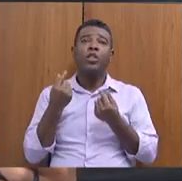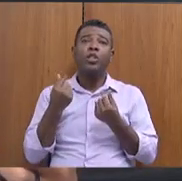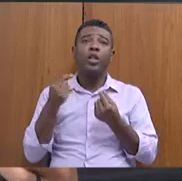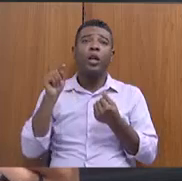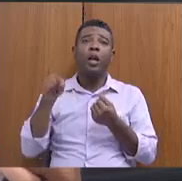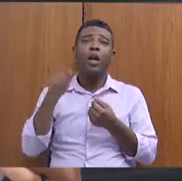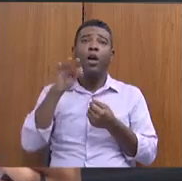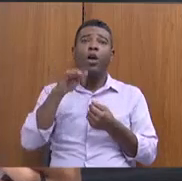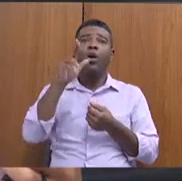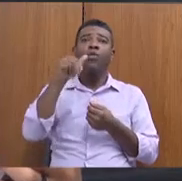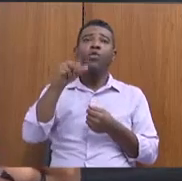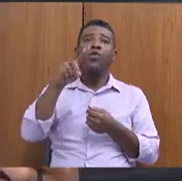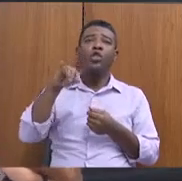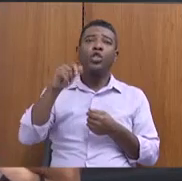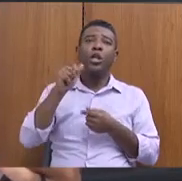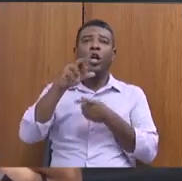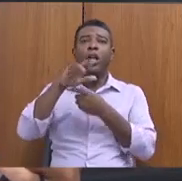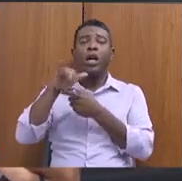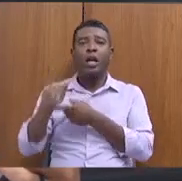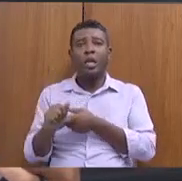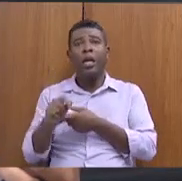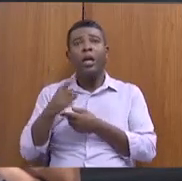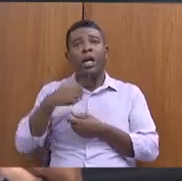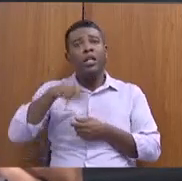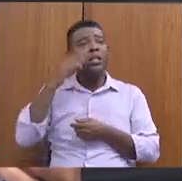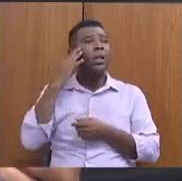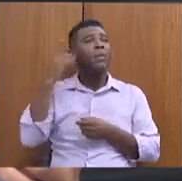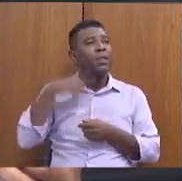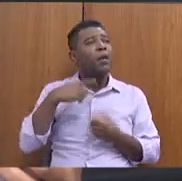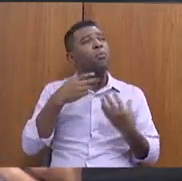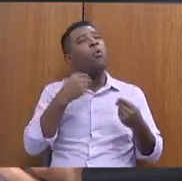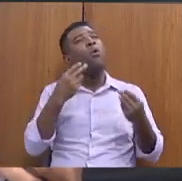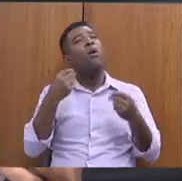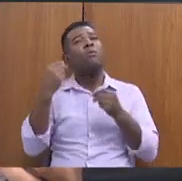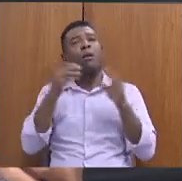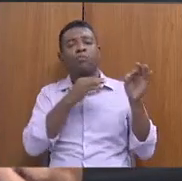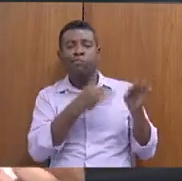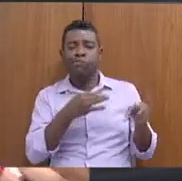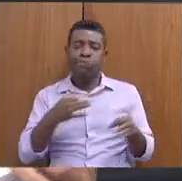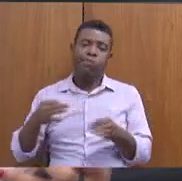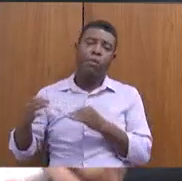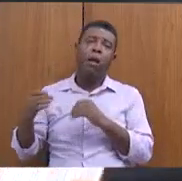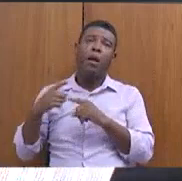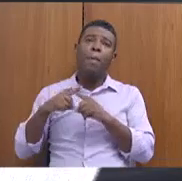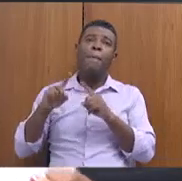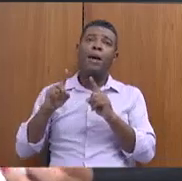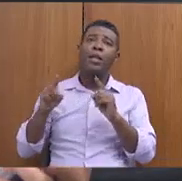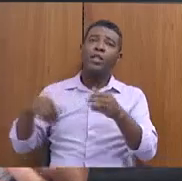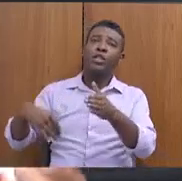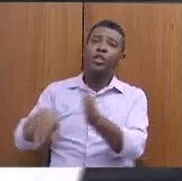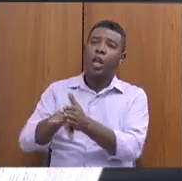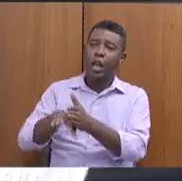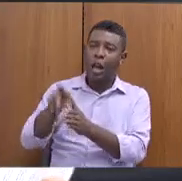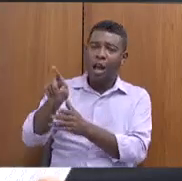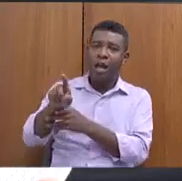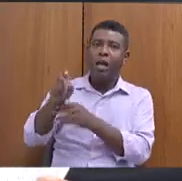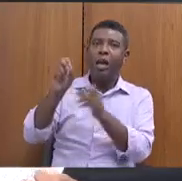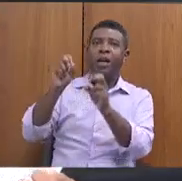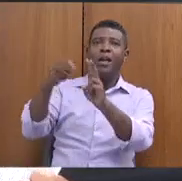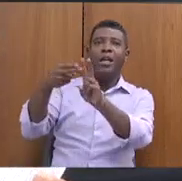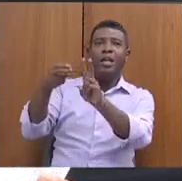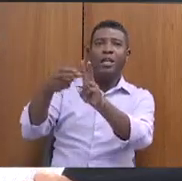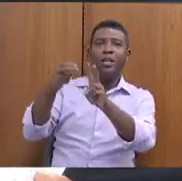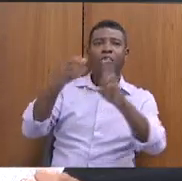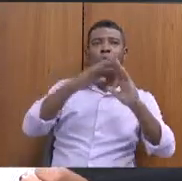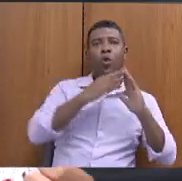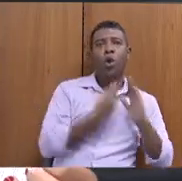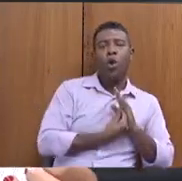títulos. Nós ouvimos falar que tem muita regularização no Estado, mas não vemos essa regularização chegando na população indígena, quilombola, e eu